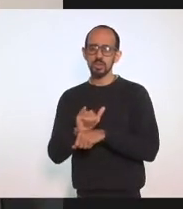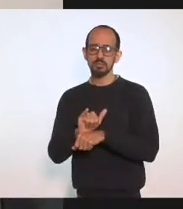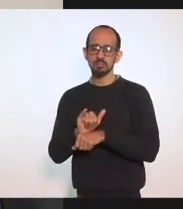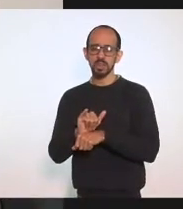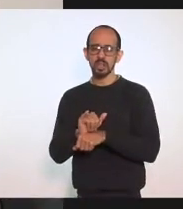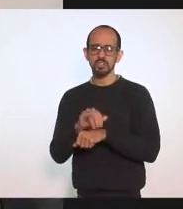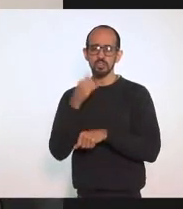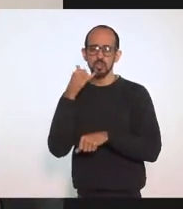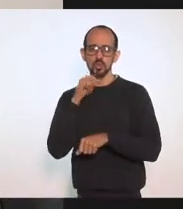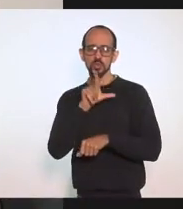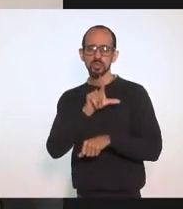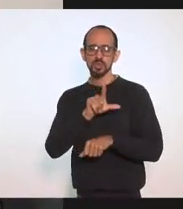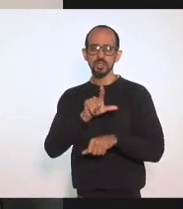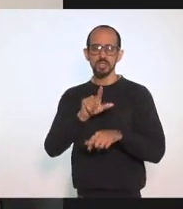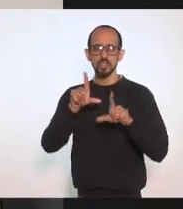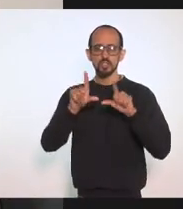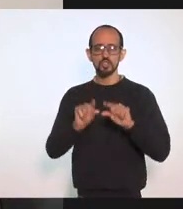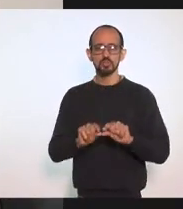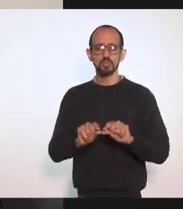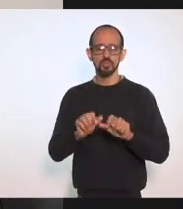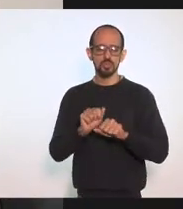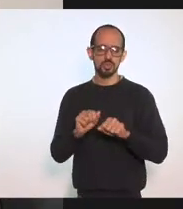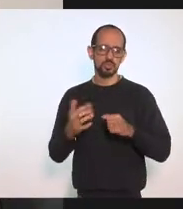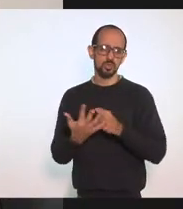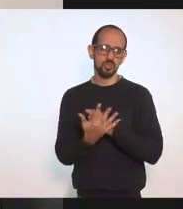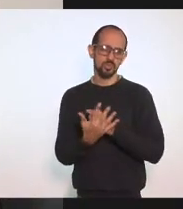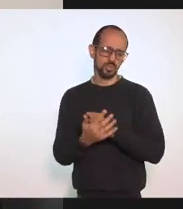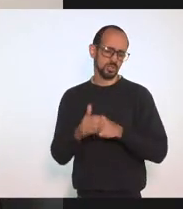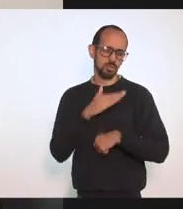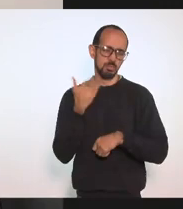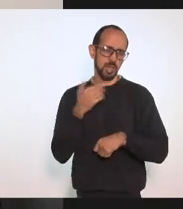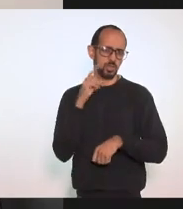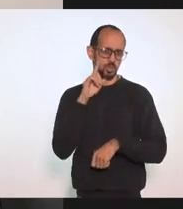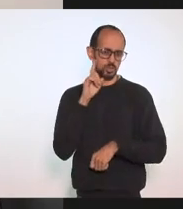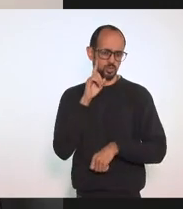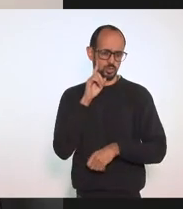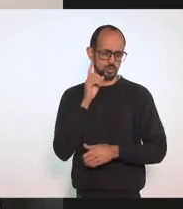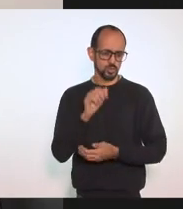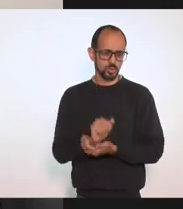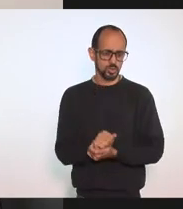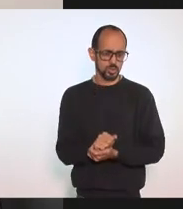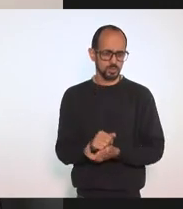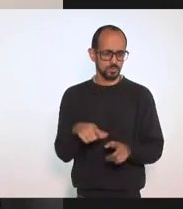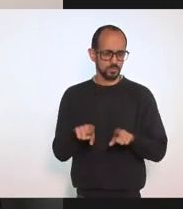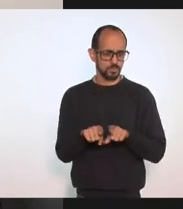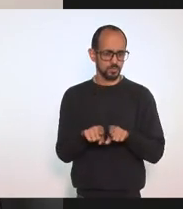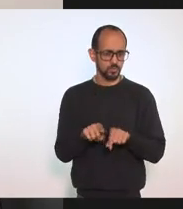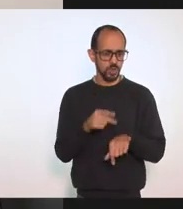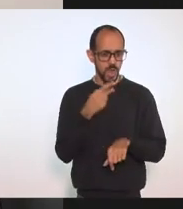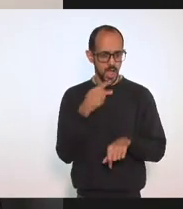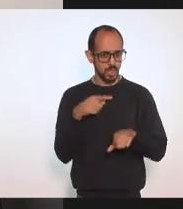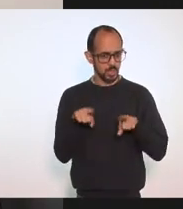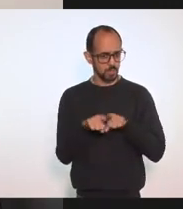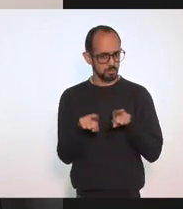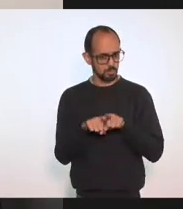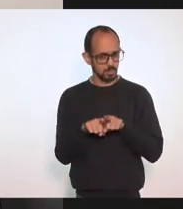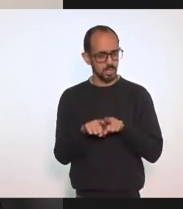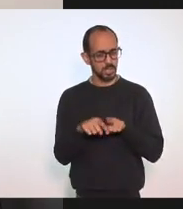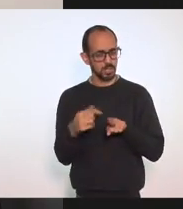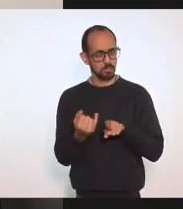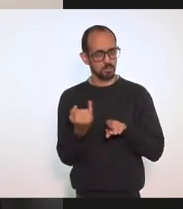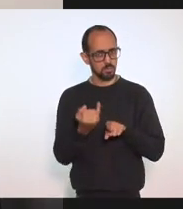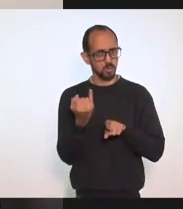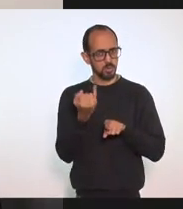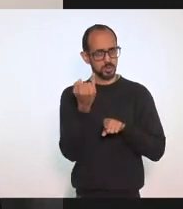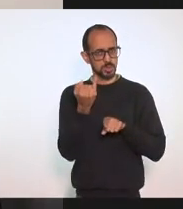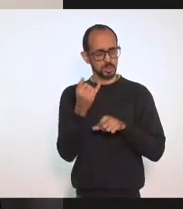Que mata Todos os dias E dizer Que é importante Dentro dessa